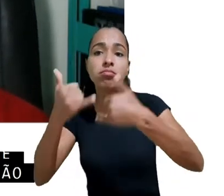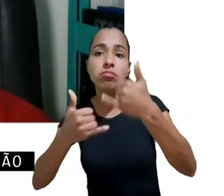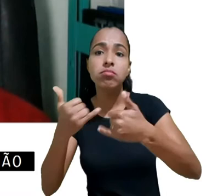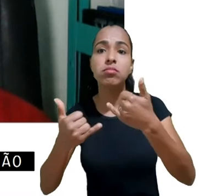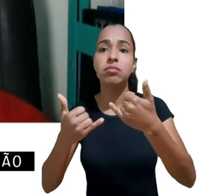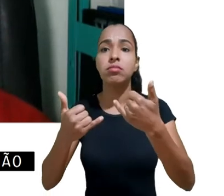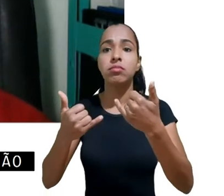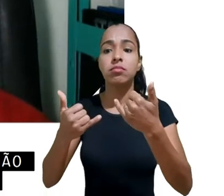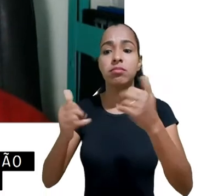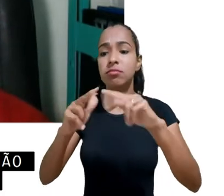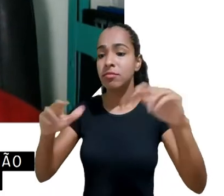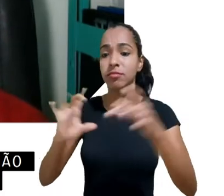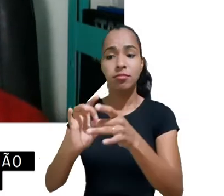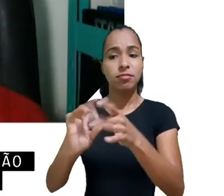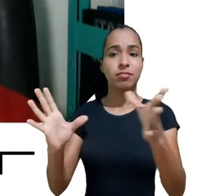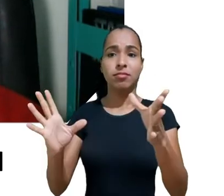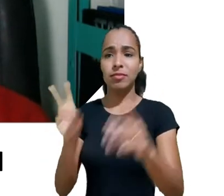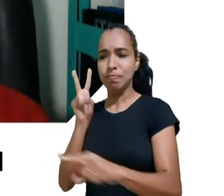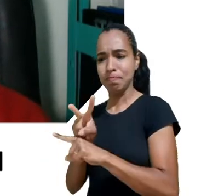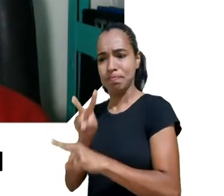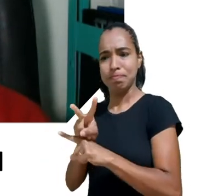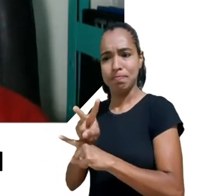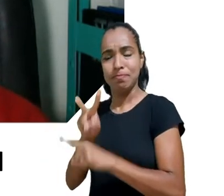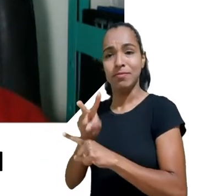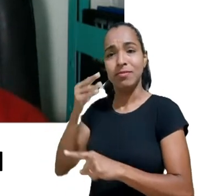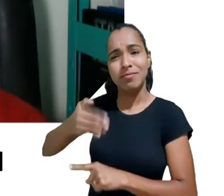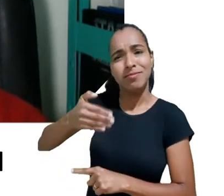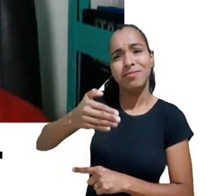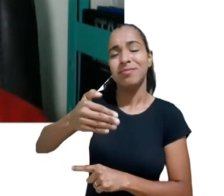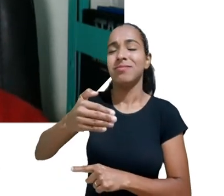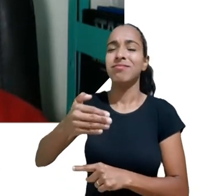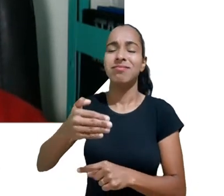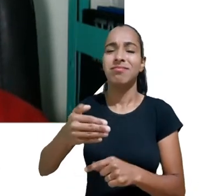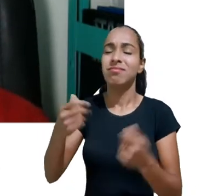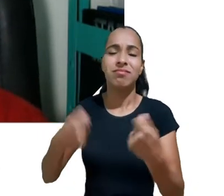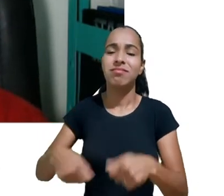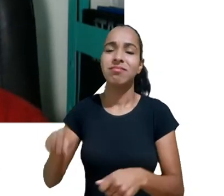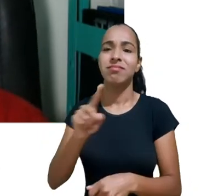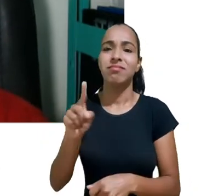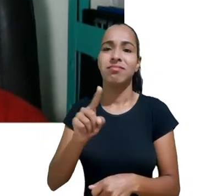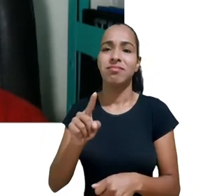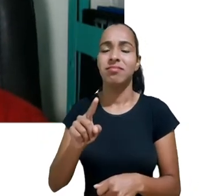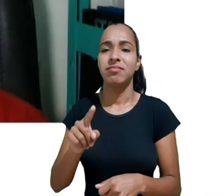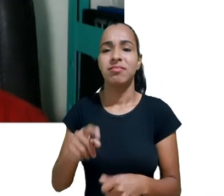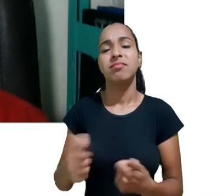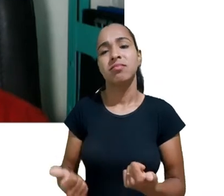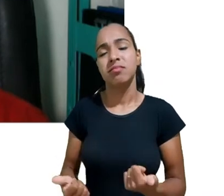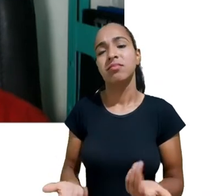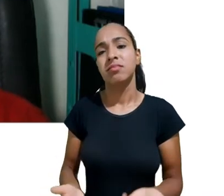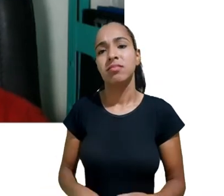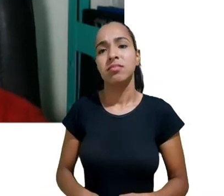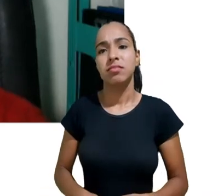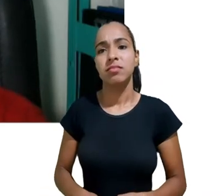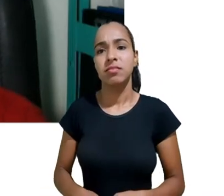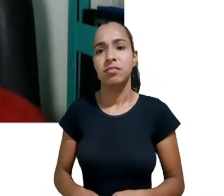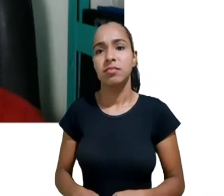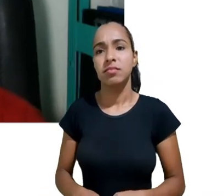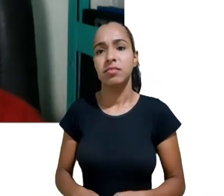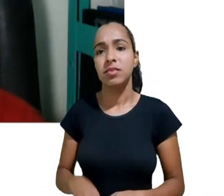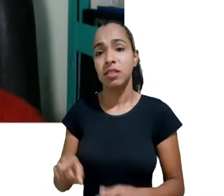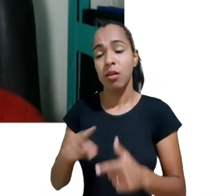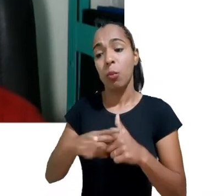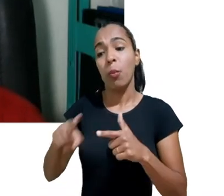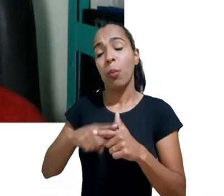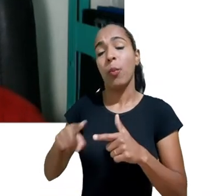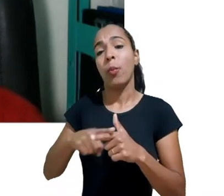criar crianças e adolescentes que estão acostumados com a vigilância que não vão ter problemas em reproduzir essa vigilância quando